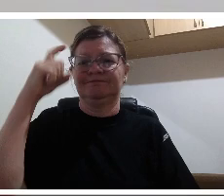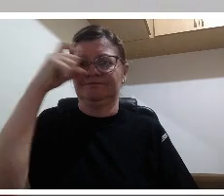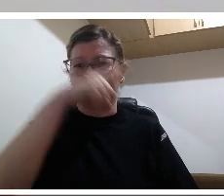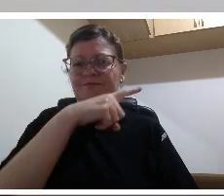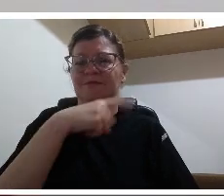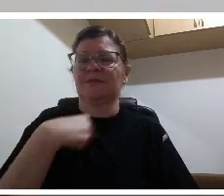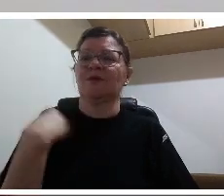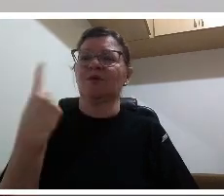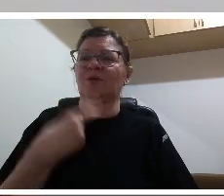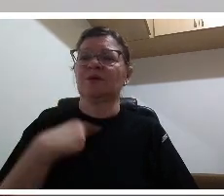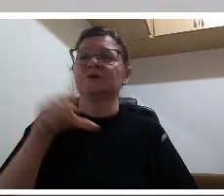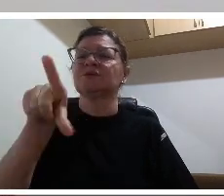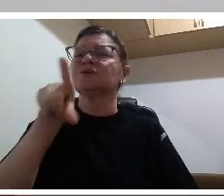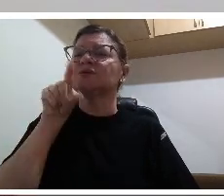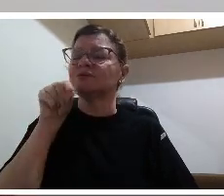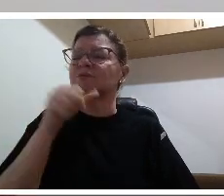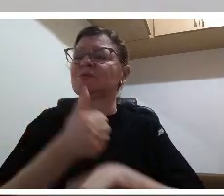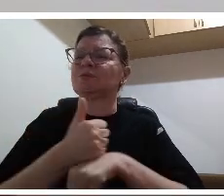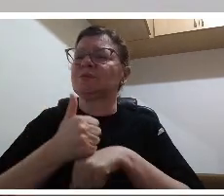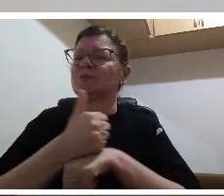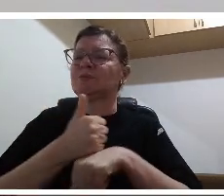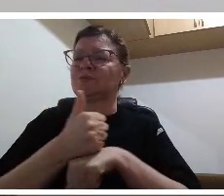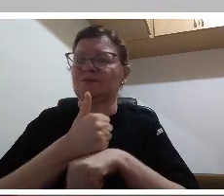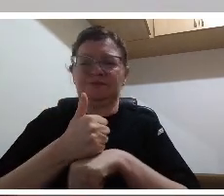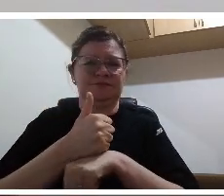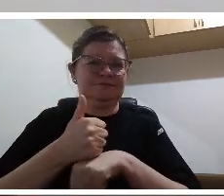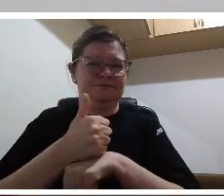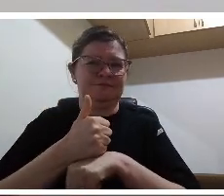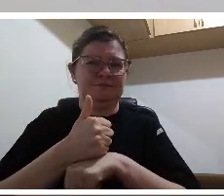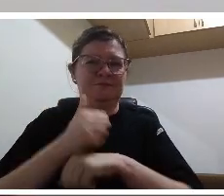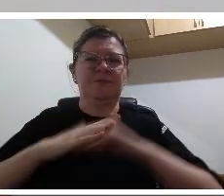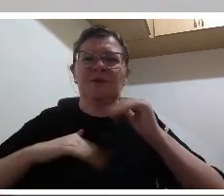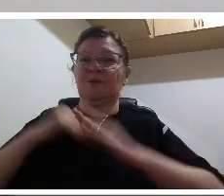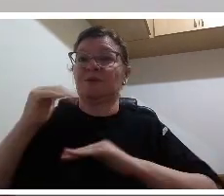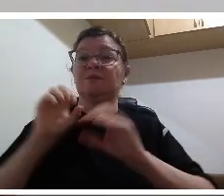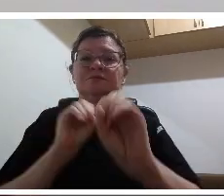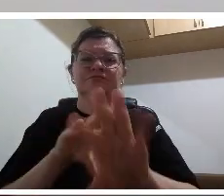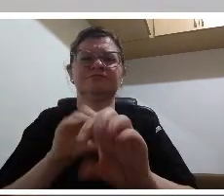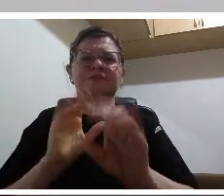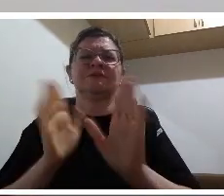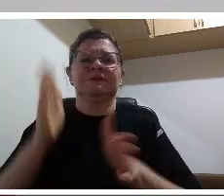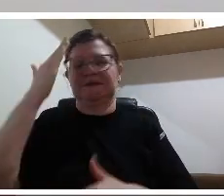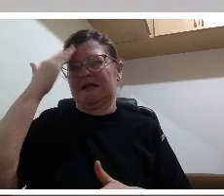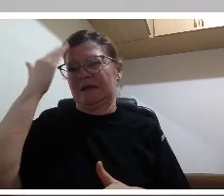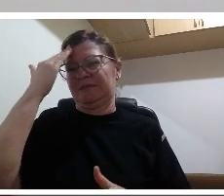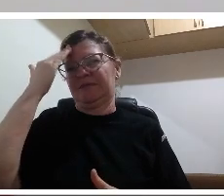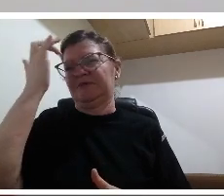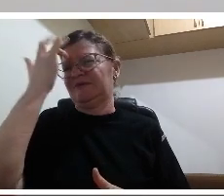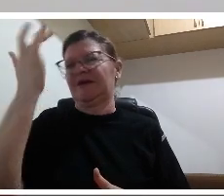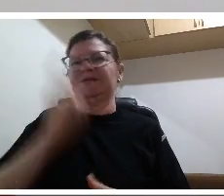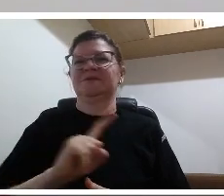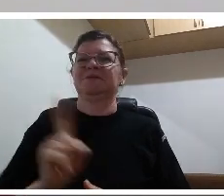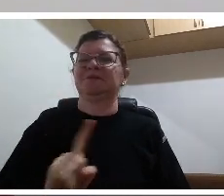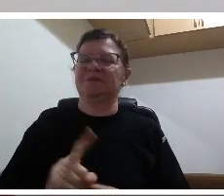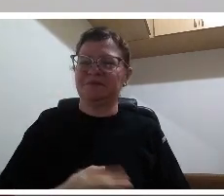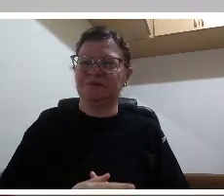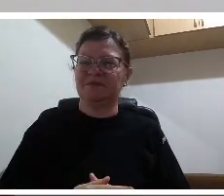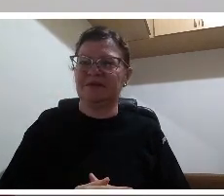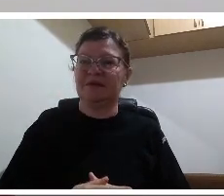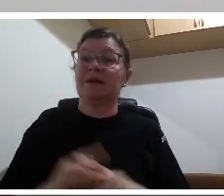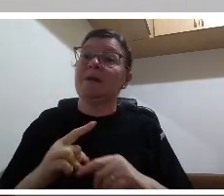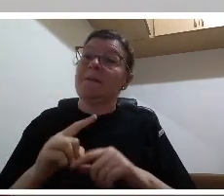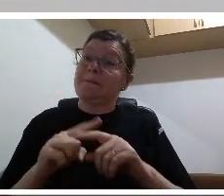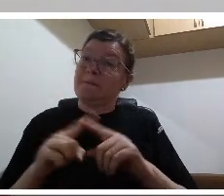potencializou algumas dificuldades e nos colocou num patamar de superação que nós não esperávamos ter que